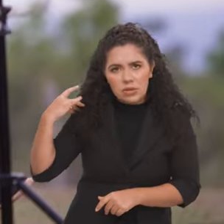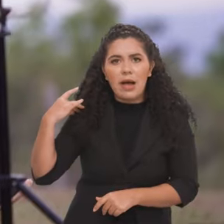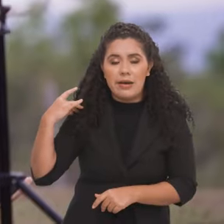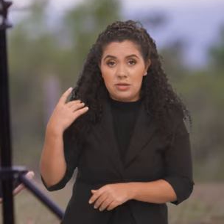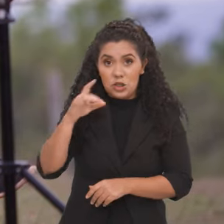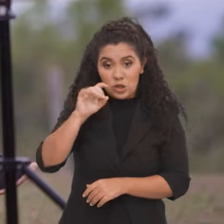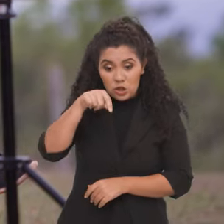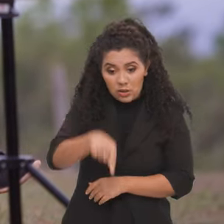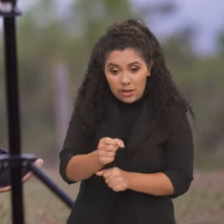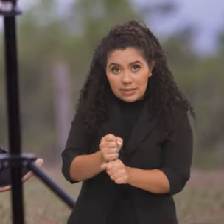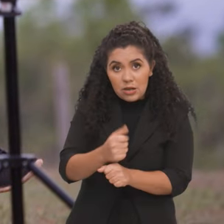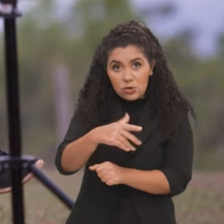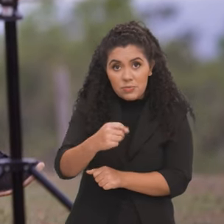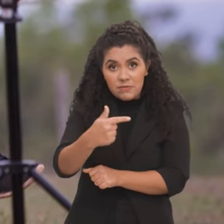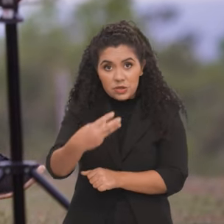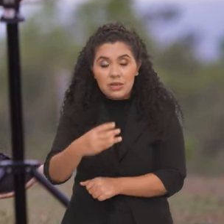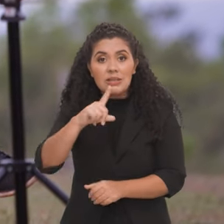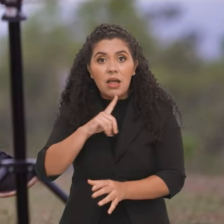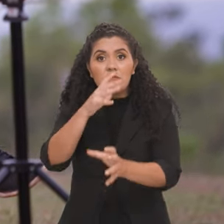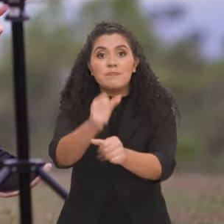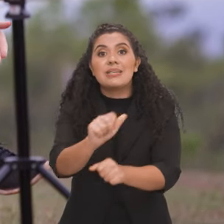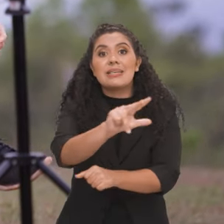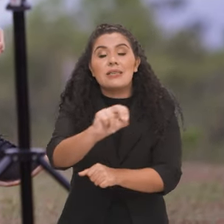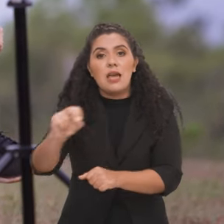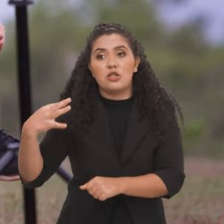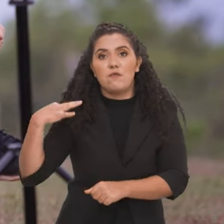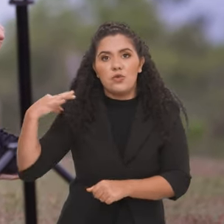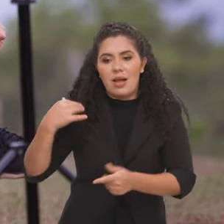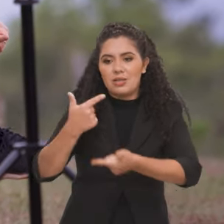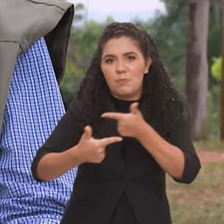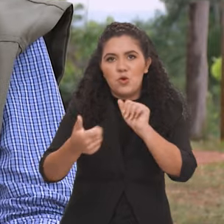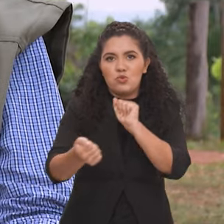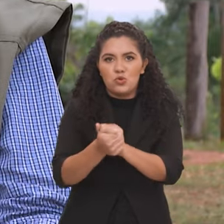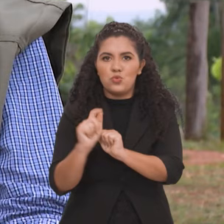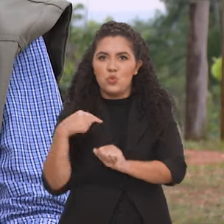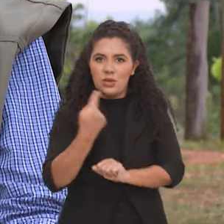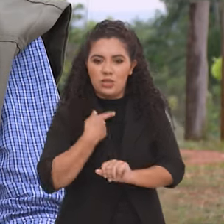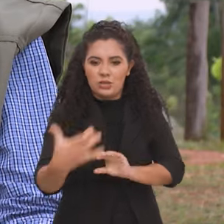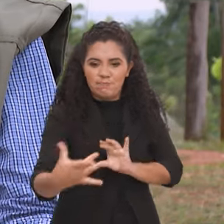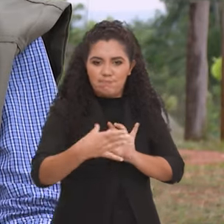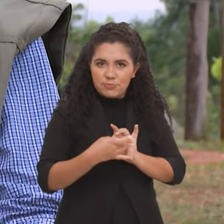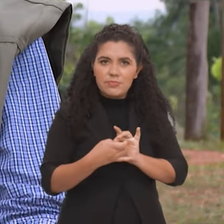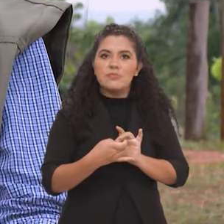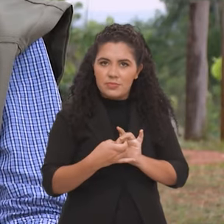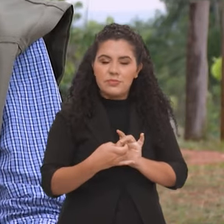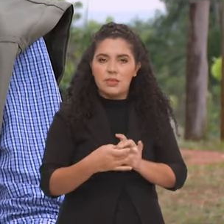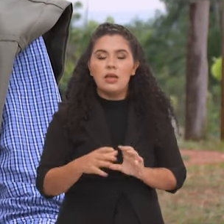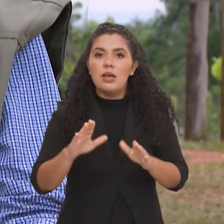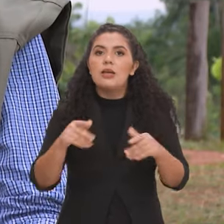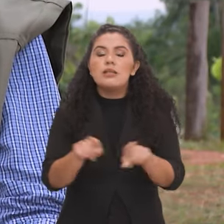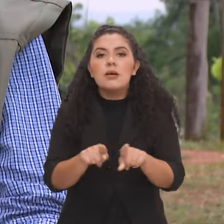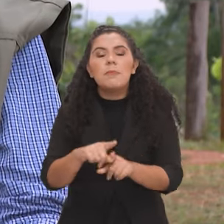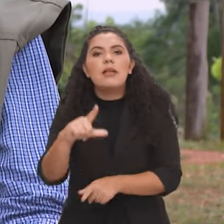Somente nesse ano já foram mais de 500 voluntários trabalhando conosco em diferentes unidades de conservação.